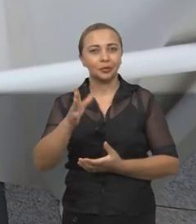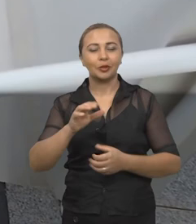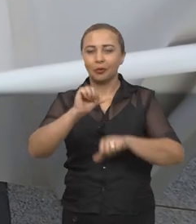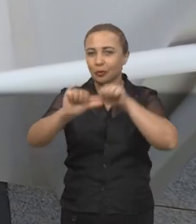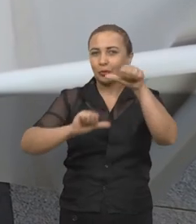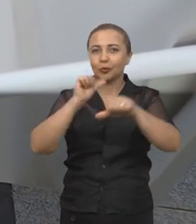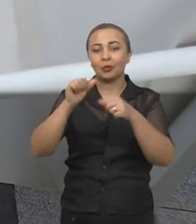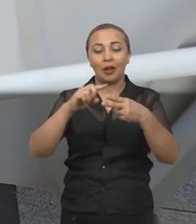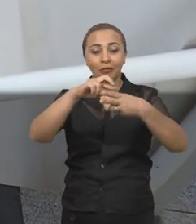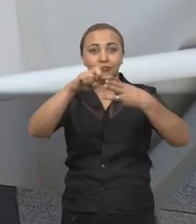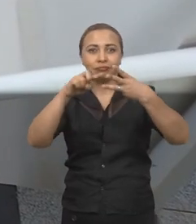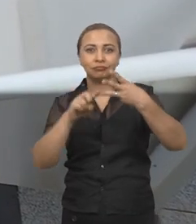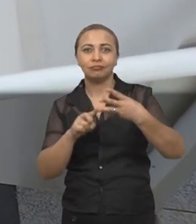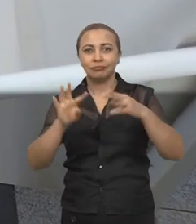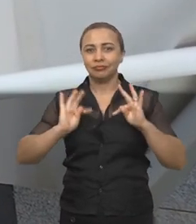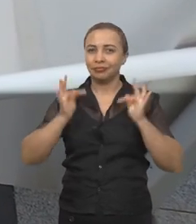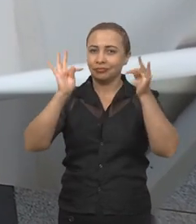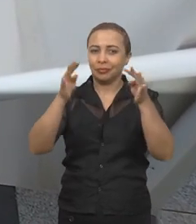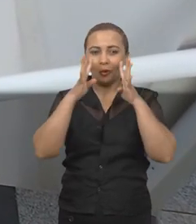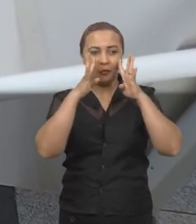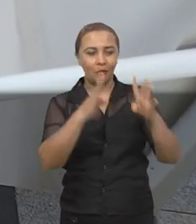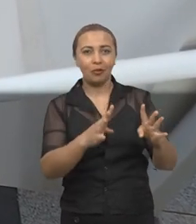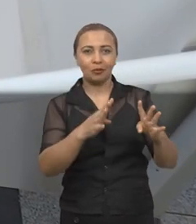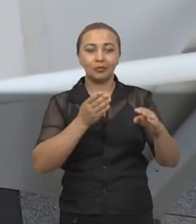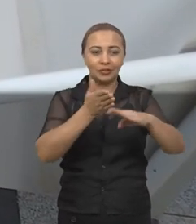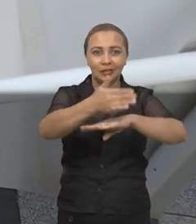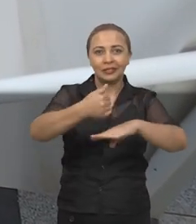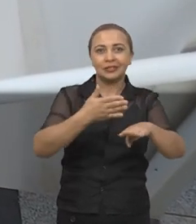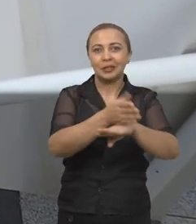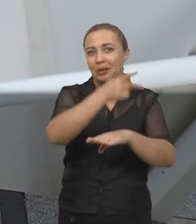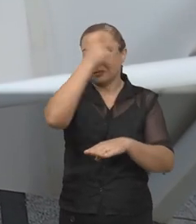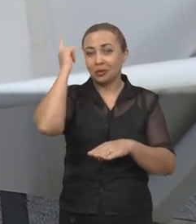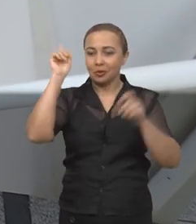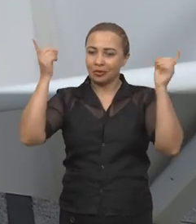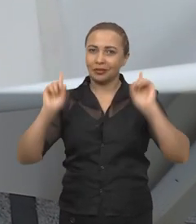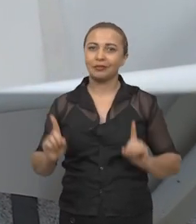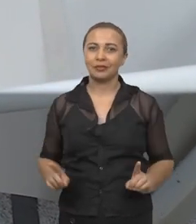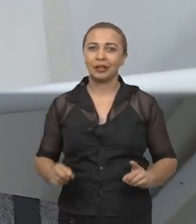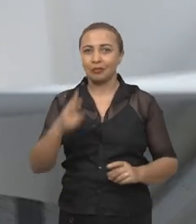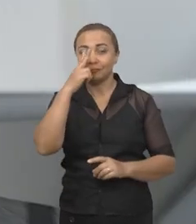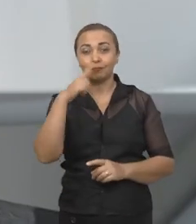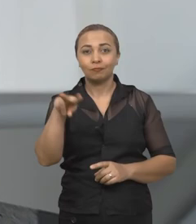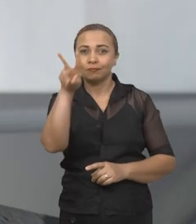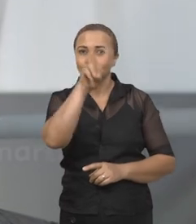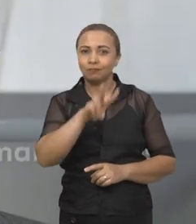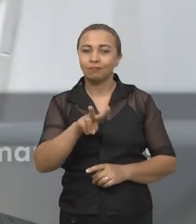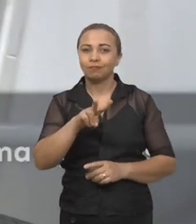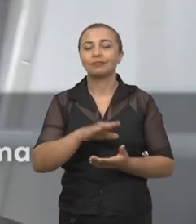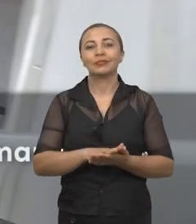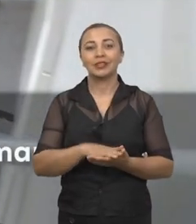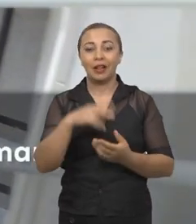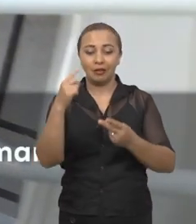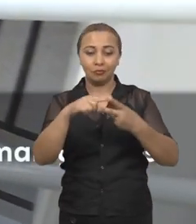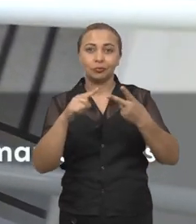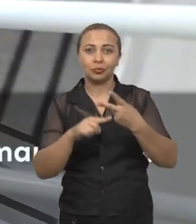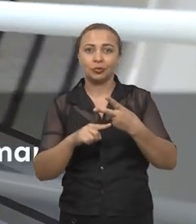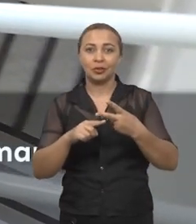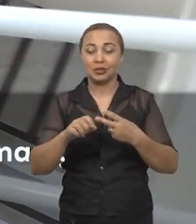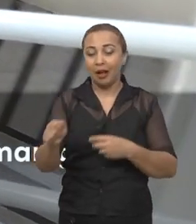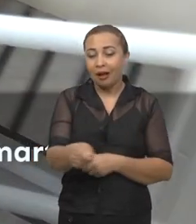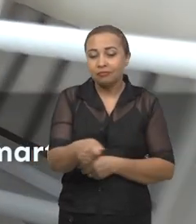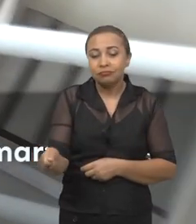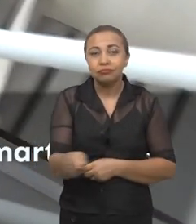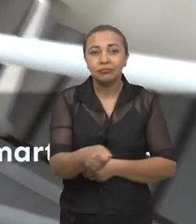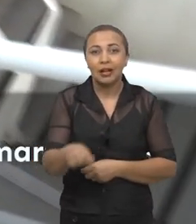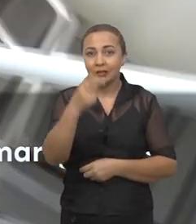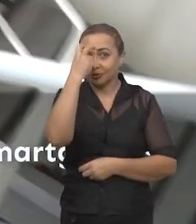Já foram desenvolvidas três tecnologias com foco em acessibilidade para pessoas com deficiência visual. As duas primeiras foram a